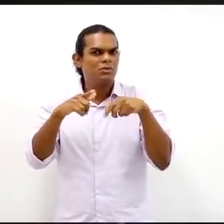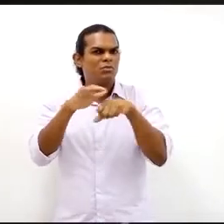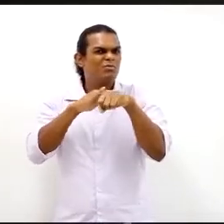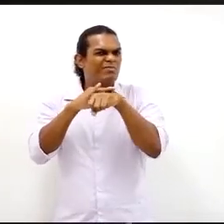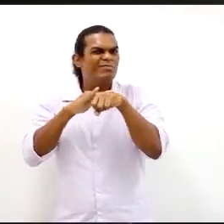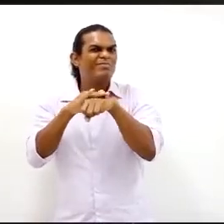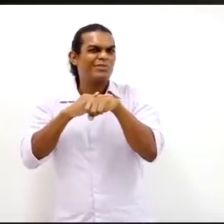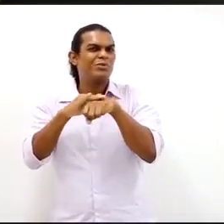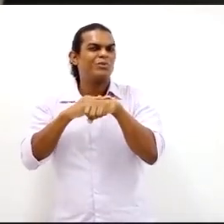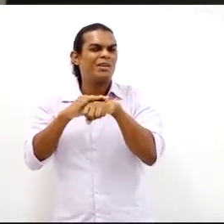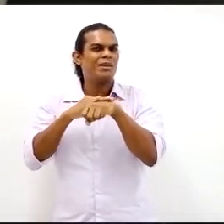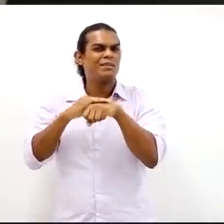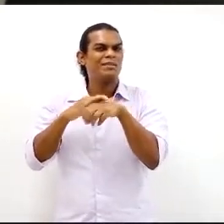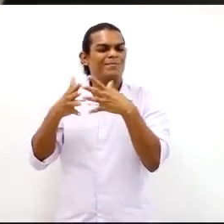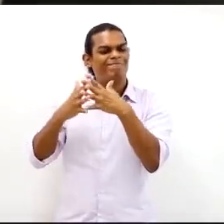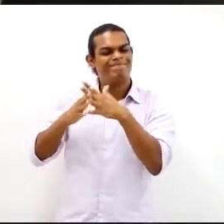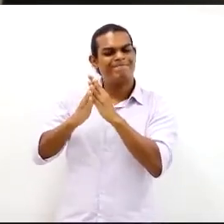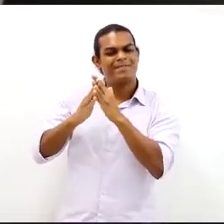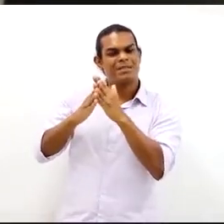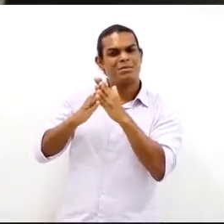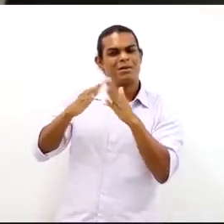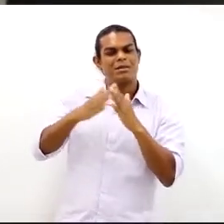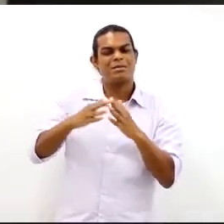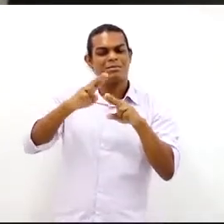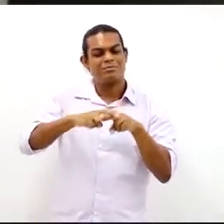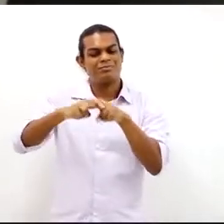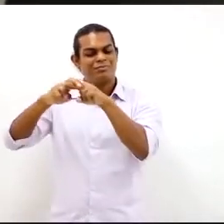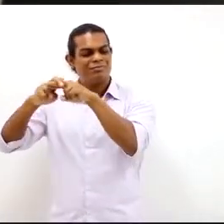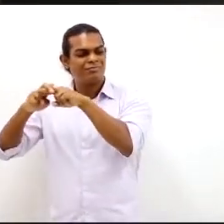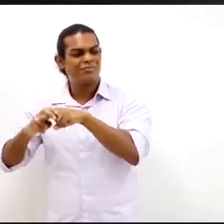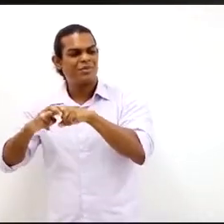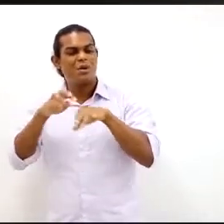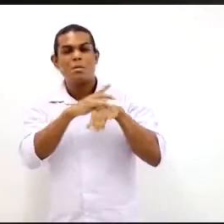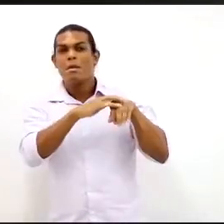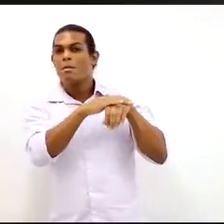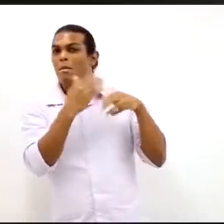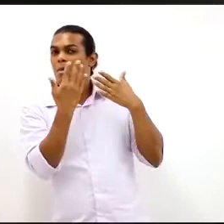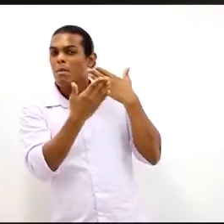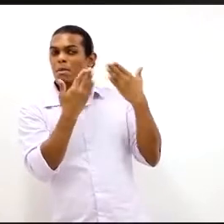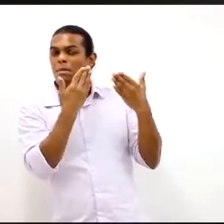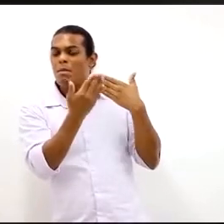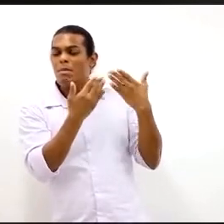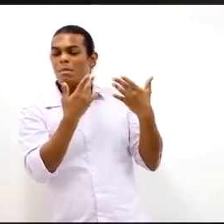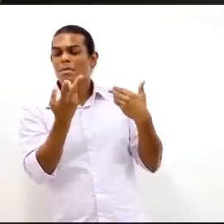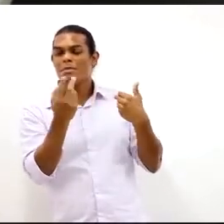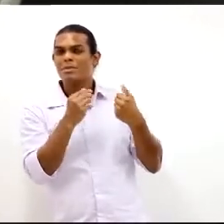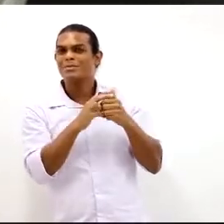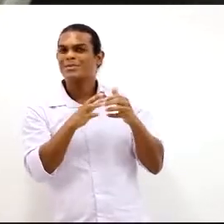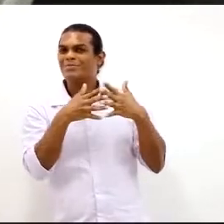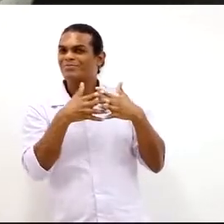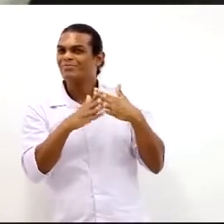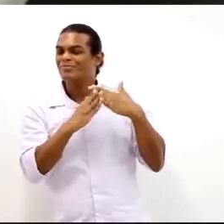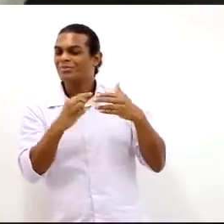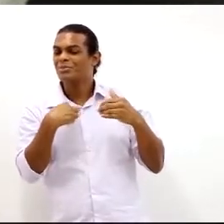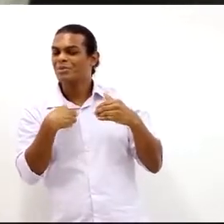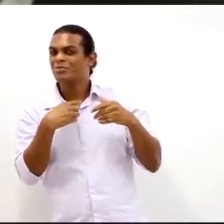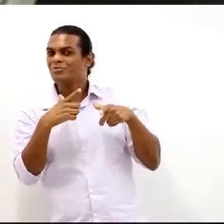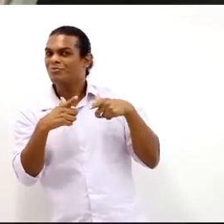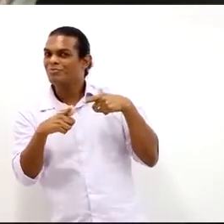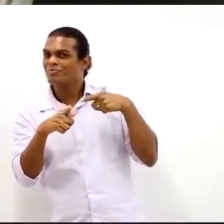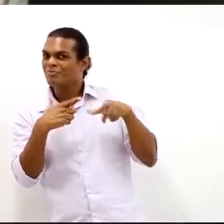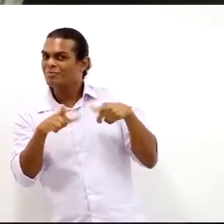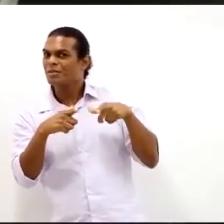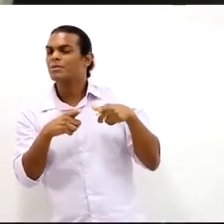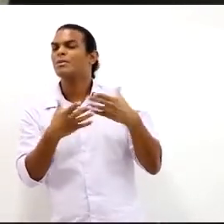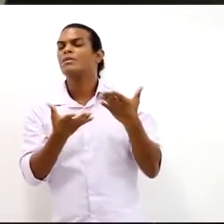terceiro, se existe um isolamento, de certa forma, para dar confortabilidade. Nós vemos que o ambiente aqui já é um